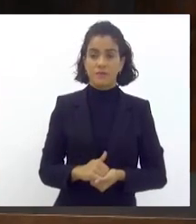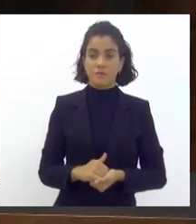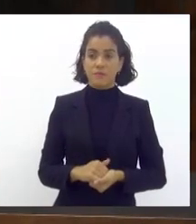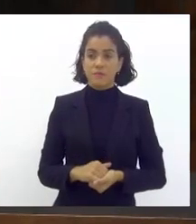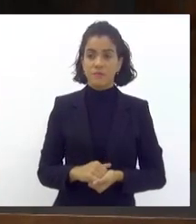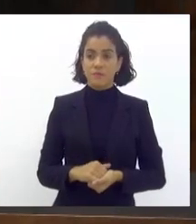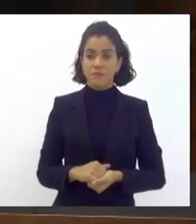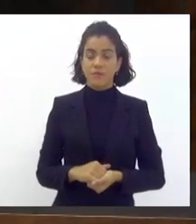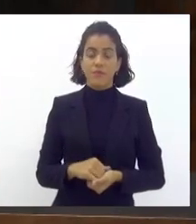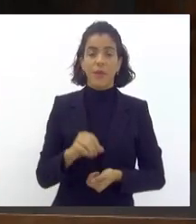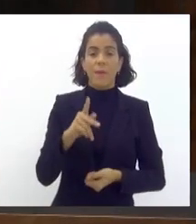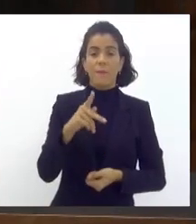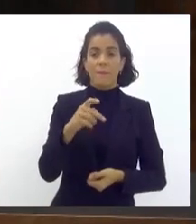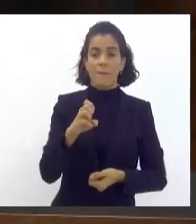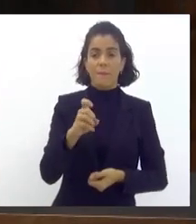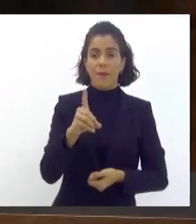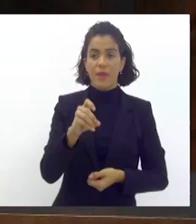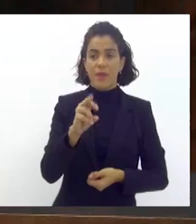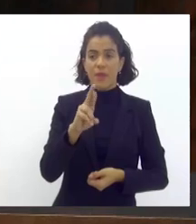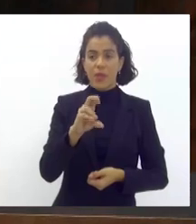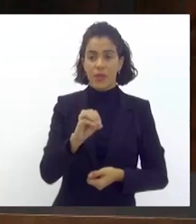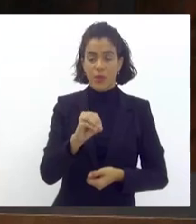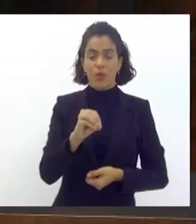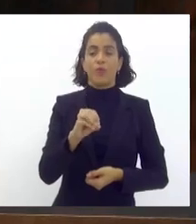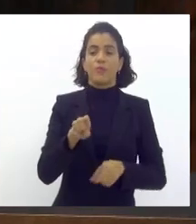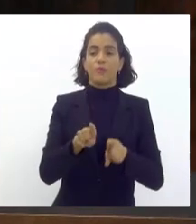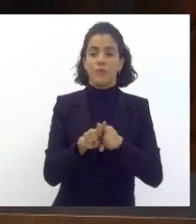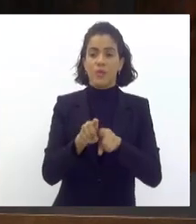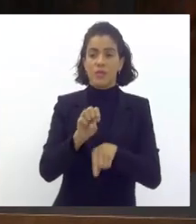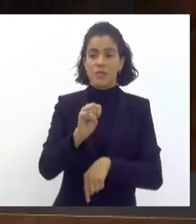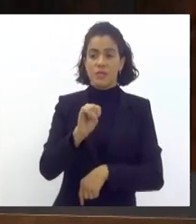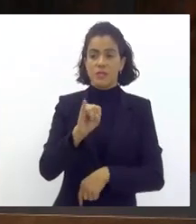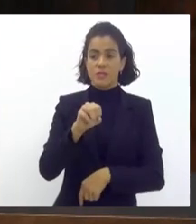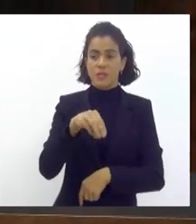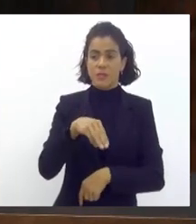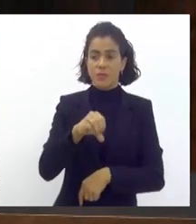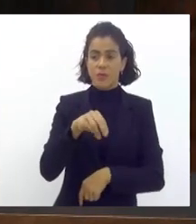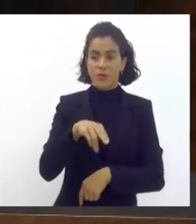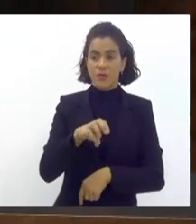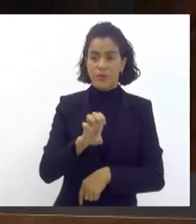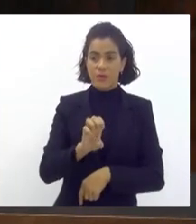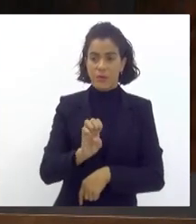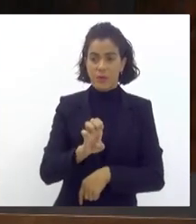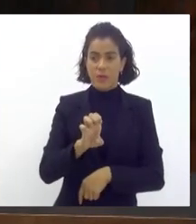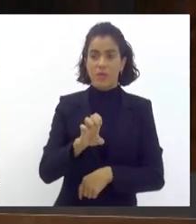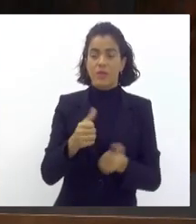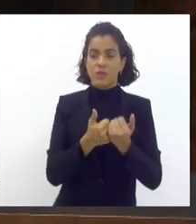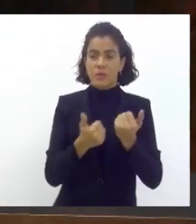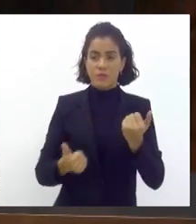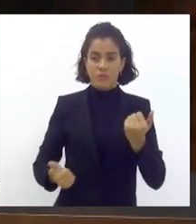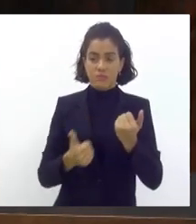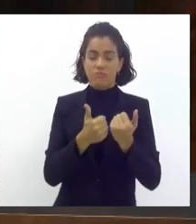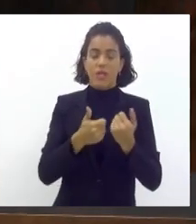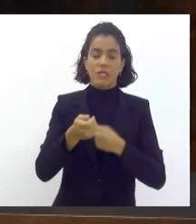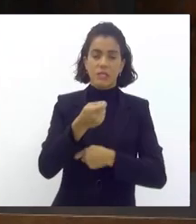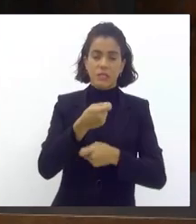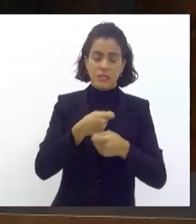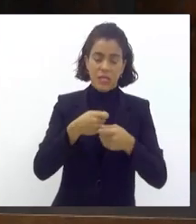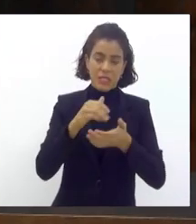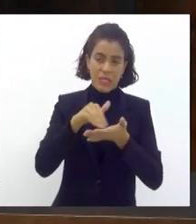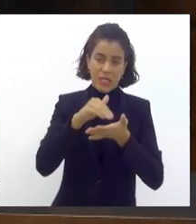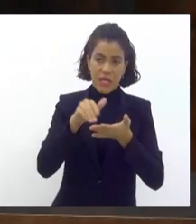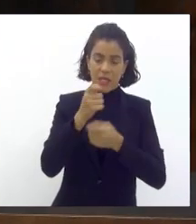o senhor Pedro Silva, presidente da Superliga, Simone de Assis Ferreira, superintendente da Secretaria de Fazenda, está aqui